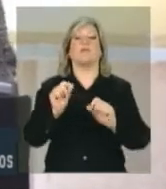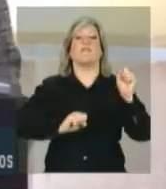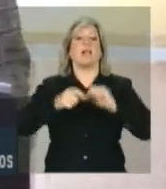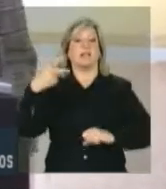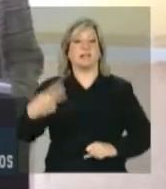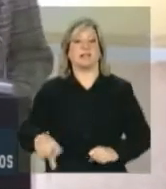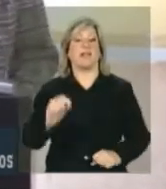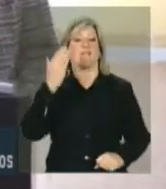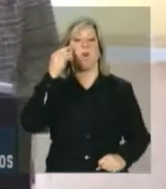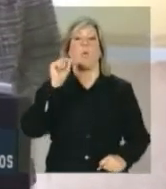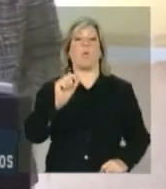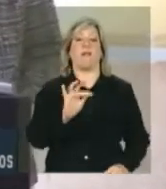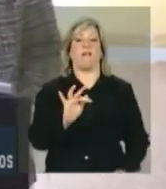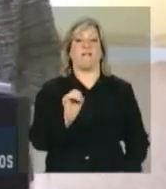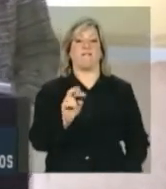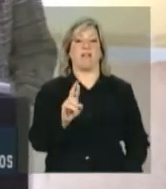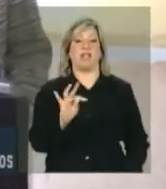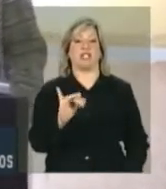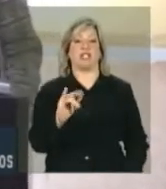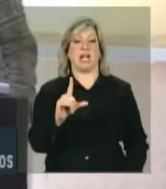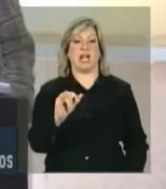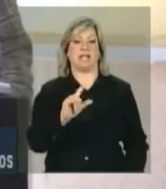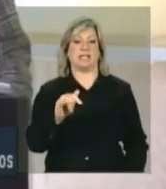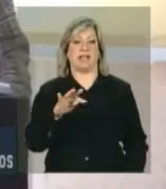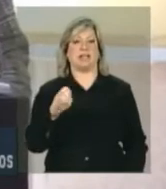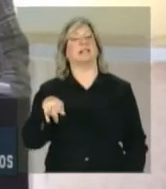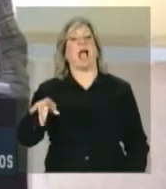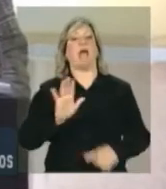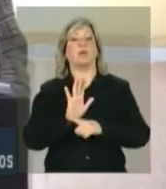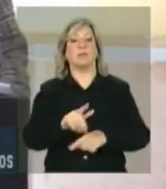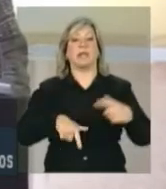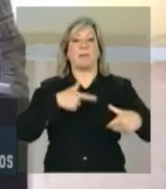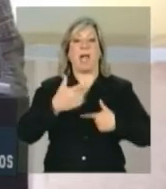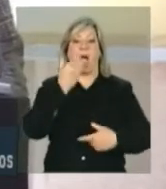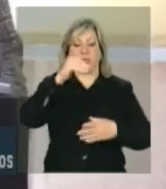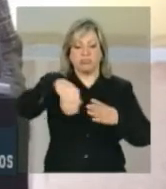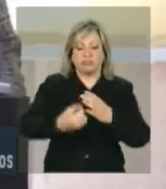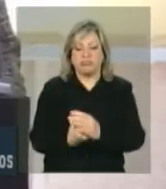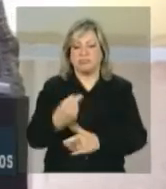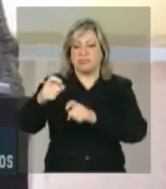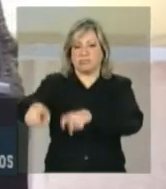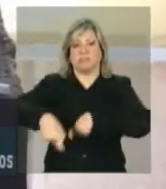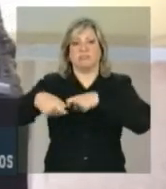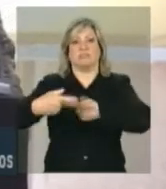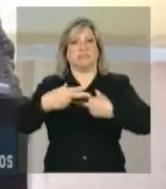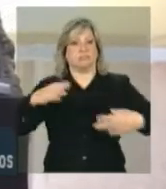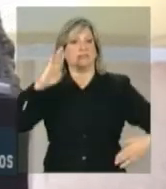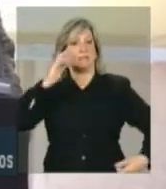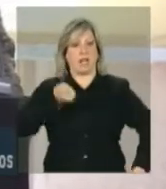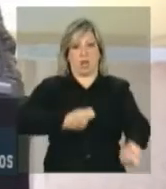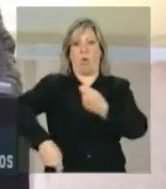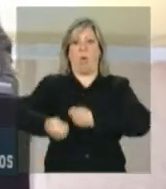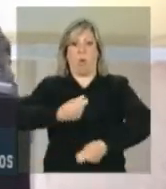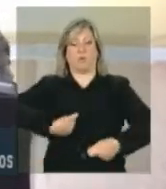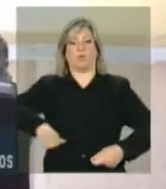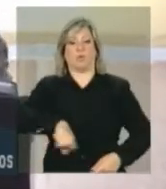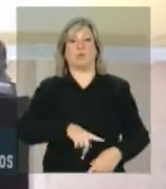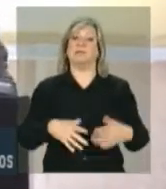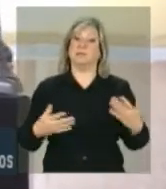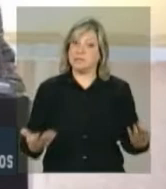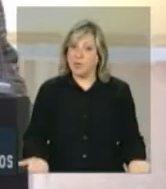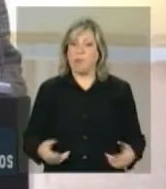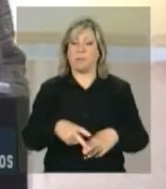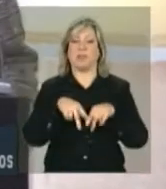que ajudam a fazer do agronegócio um dos principais setores de nossa economia. Por isso,